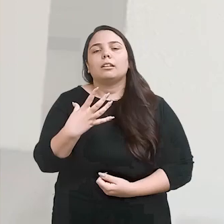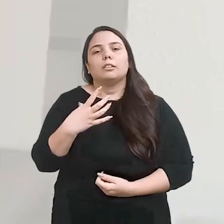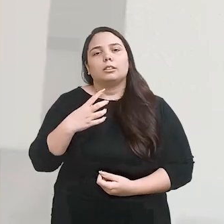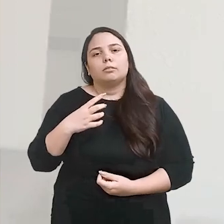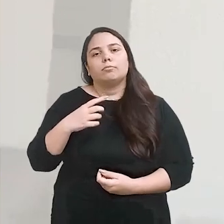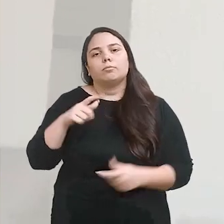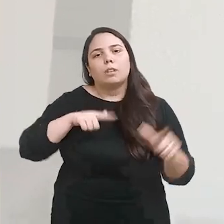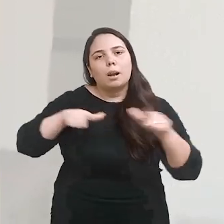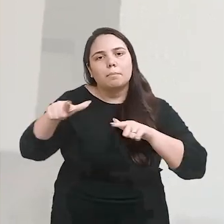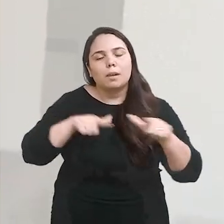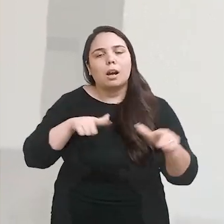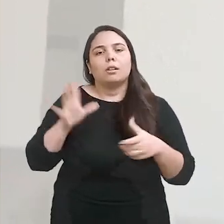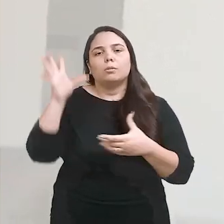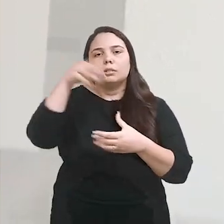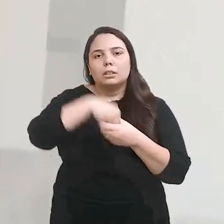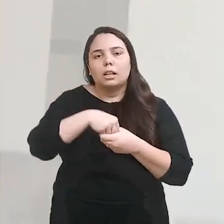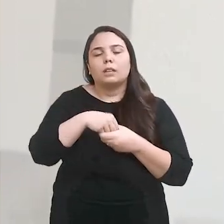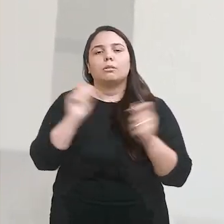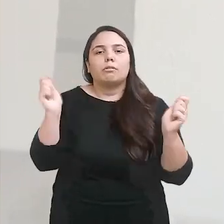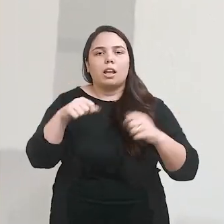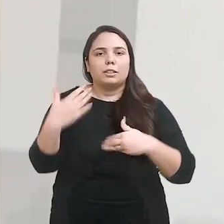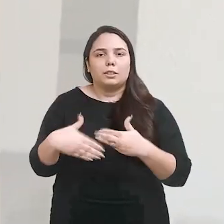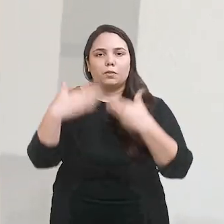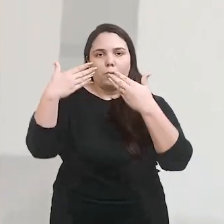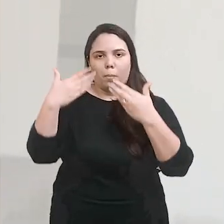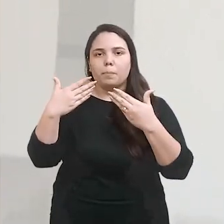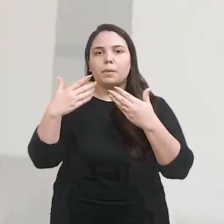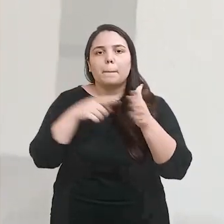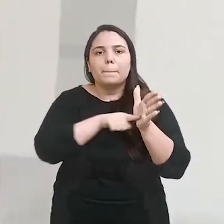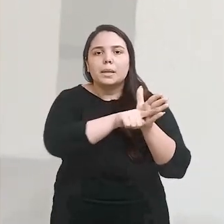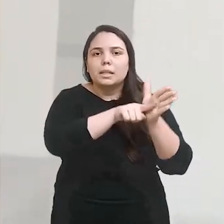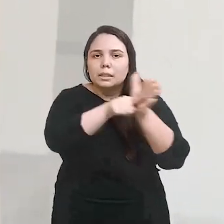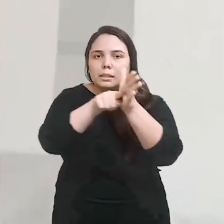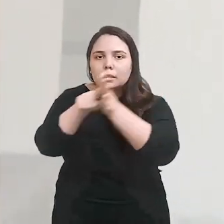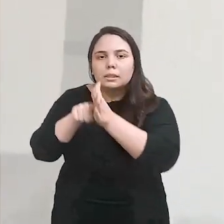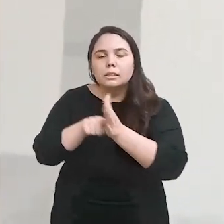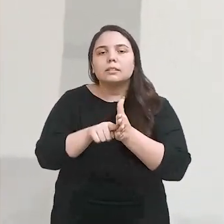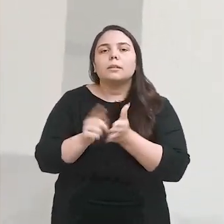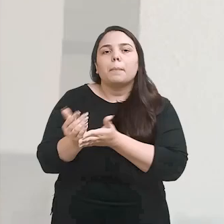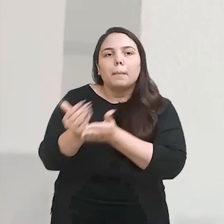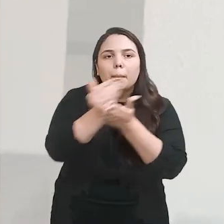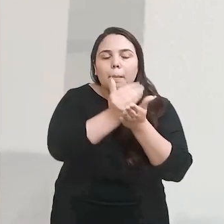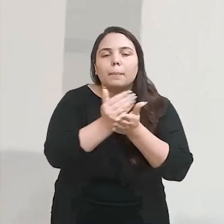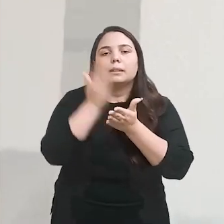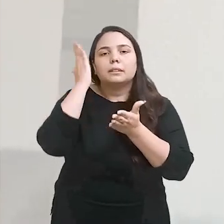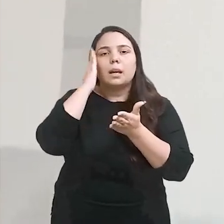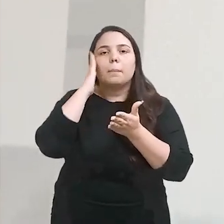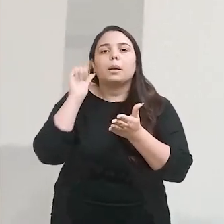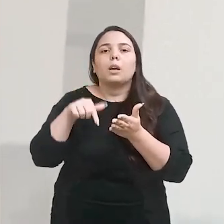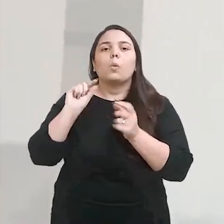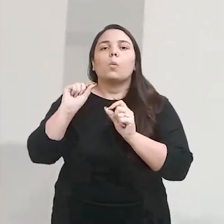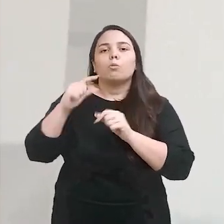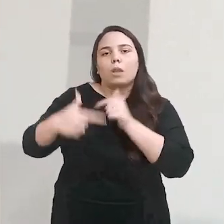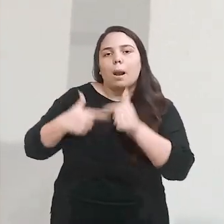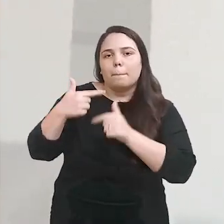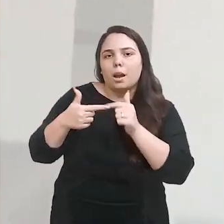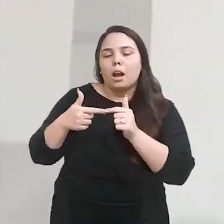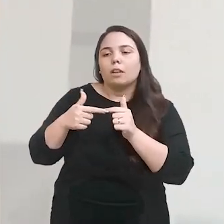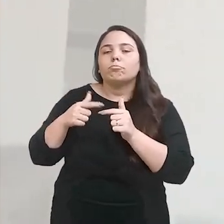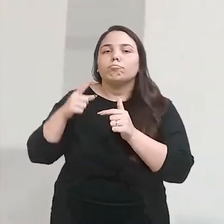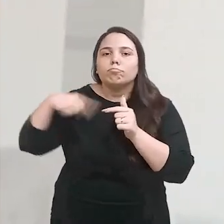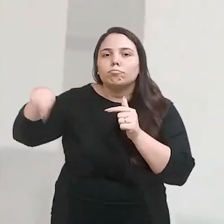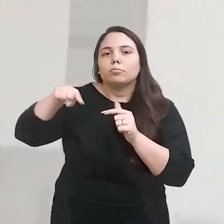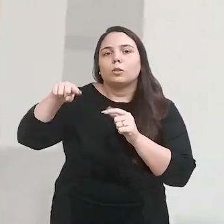significativa para o serviço para que nós possamos desenvolver indicadores e também mostrar o que o